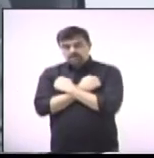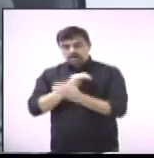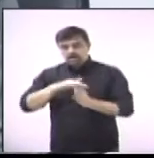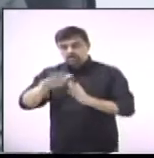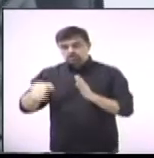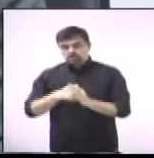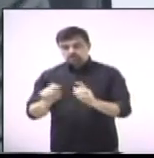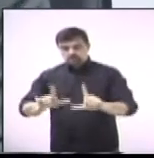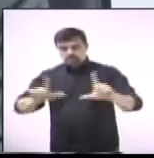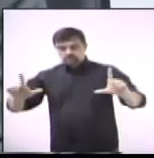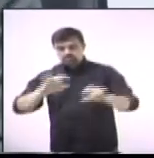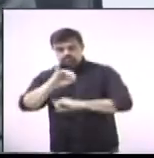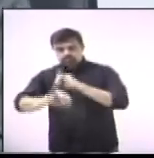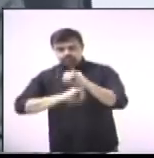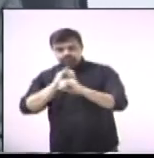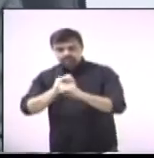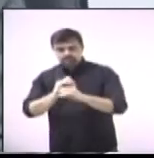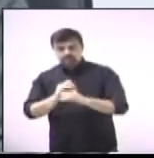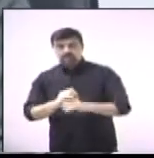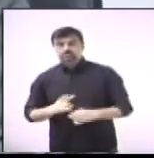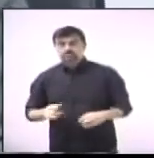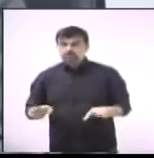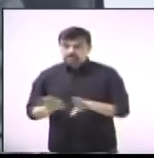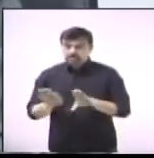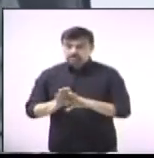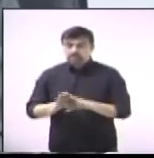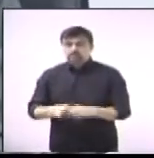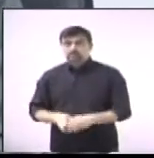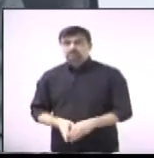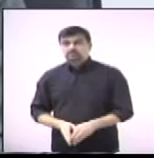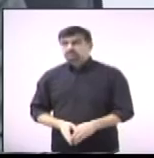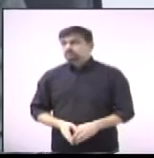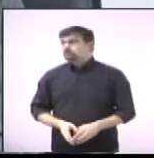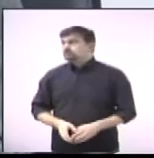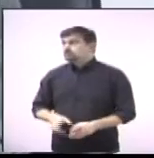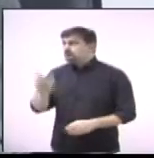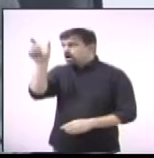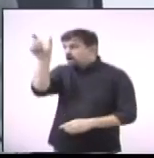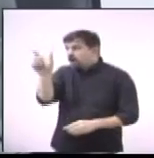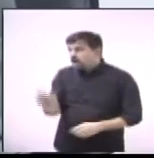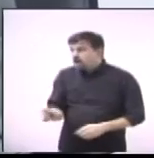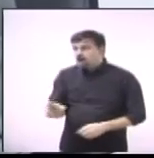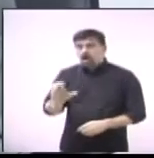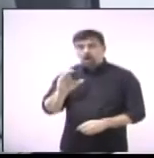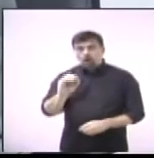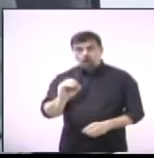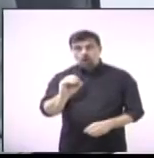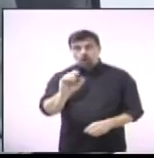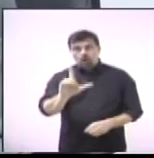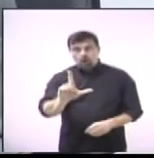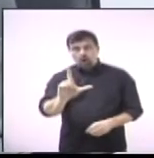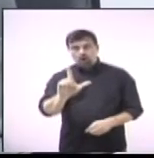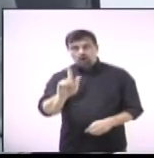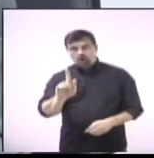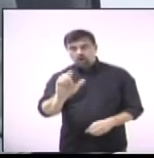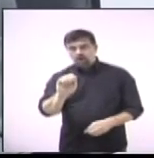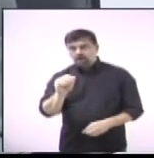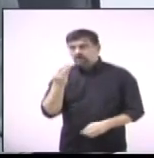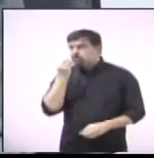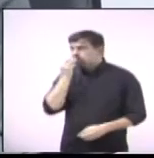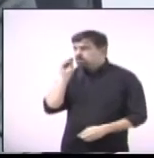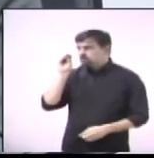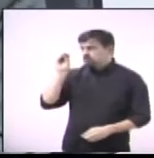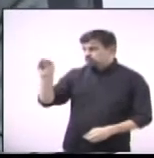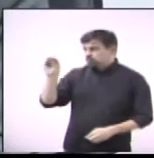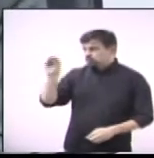internet, o pessoal que está por aqui ainda, e deixar um beijo muito especial aqui com a dona Olga Bibi, que veio aqui nos prestigiar, primeira vez que eu vejo ela